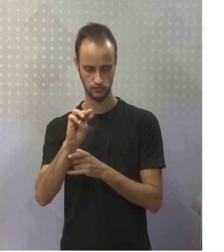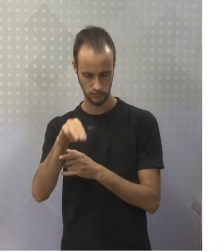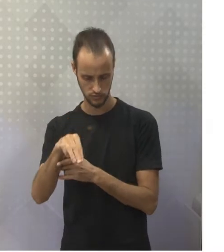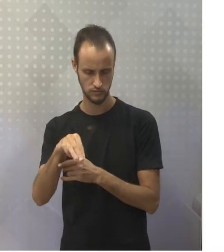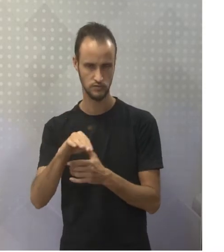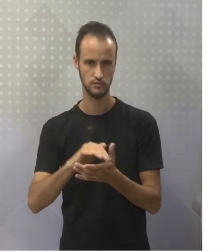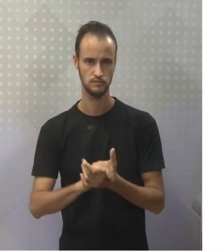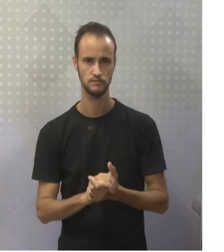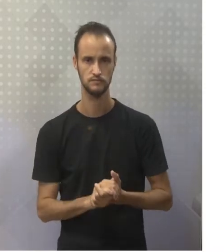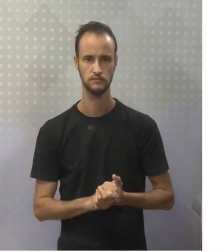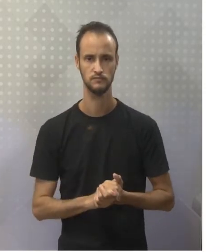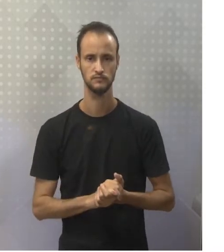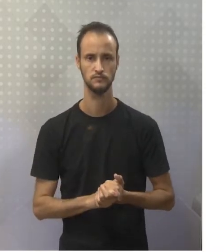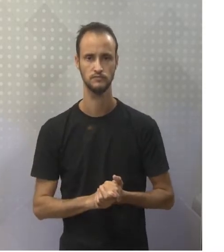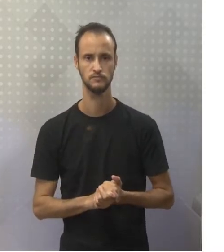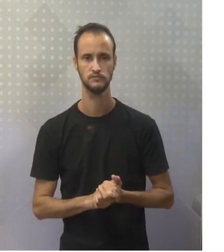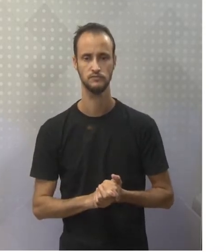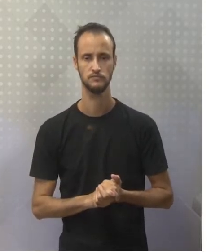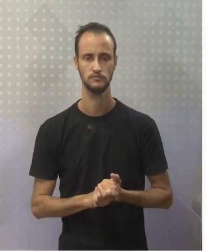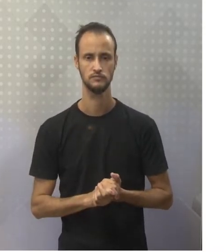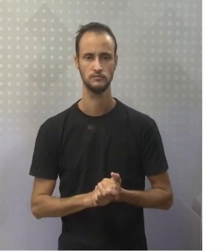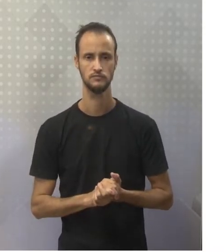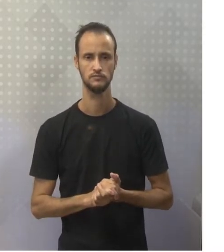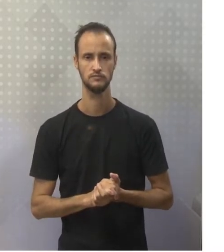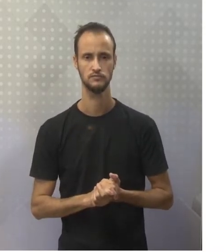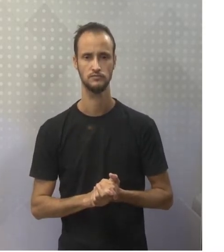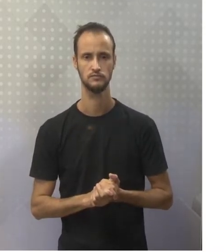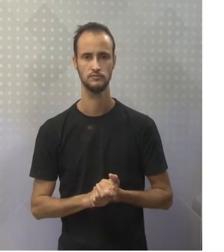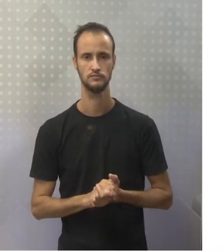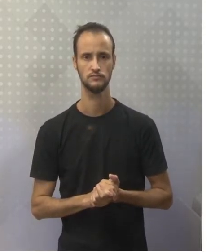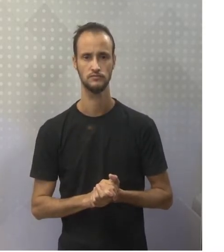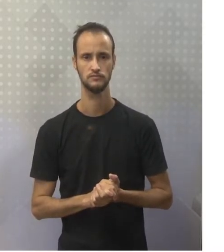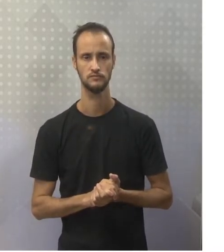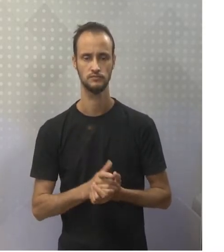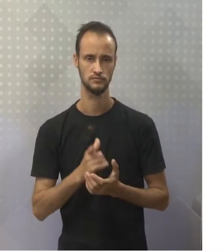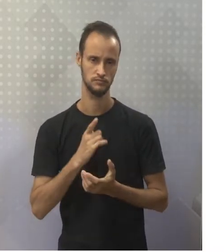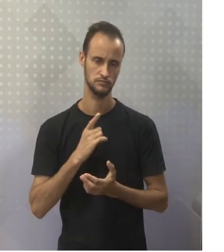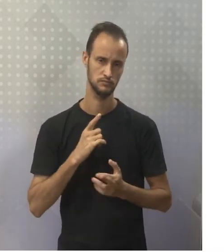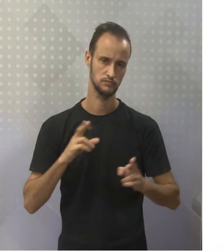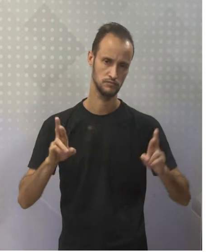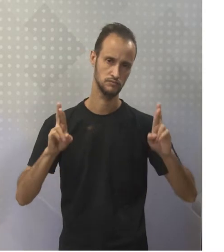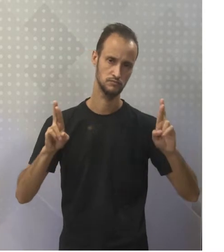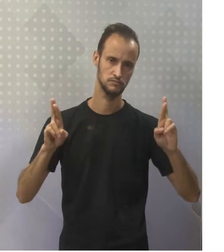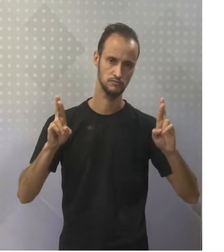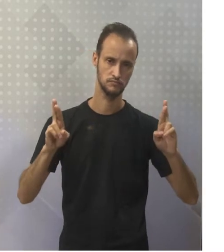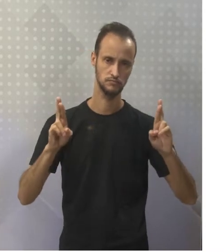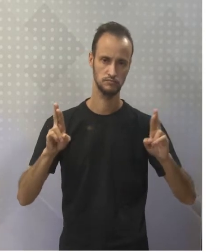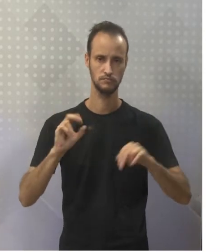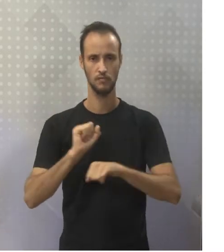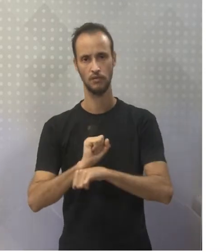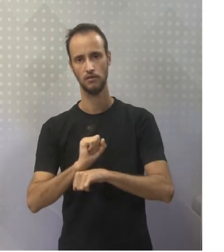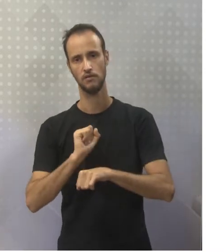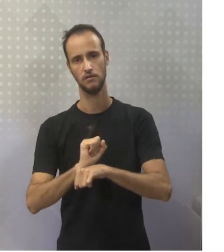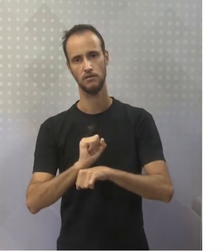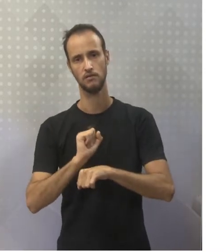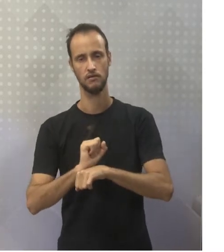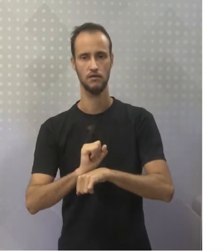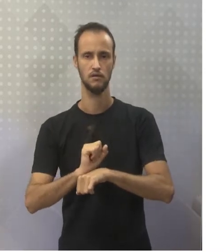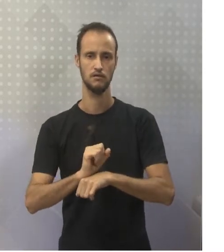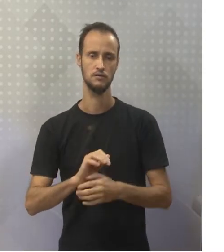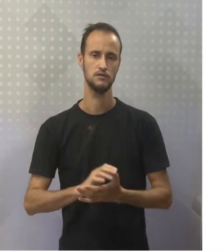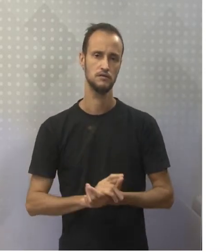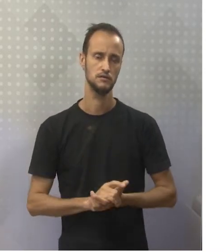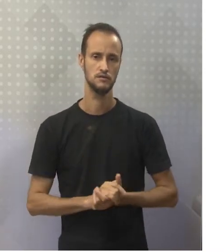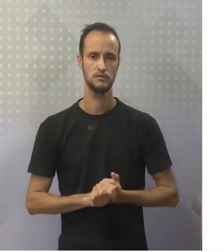I've been waiting for these boys for a long time. Eu tenho esperado por este ônibus por um longo período. Então, for